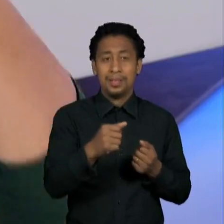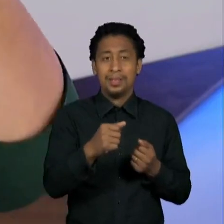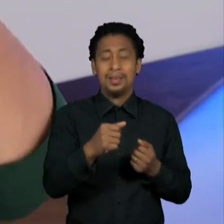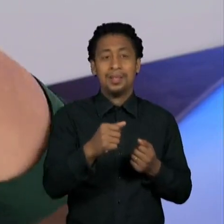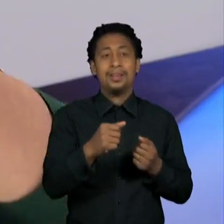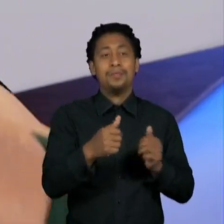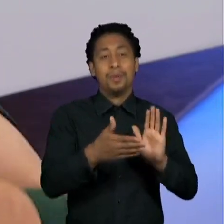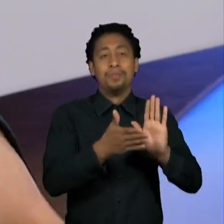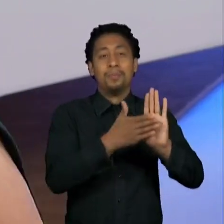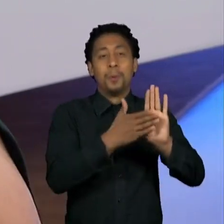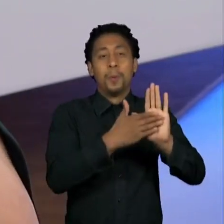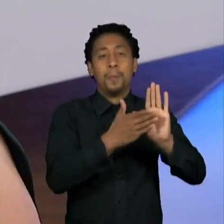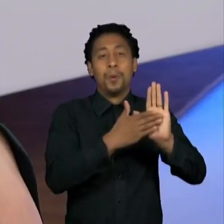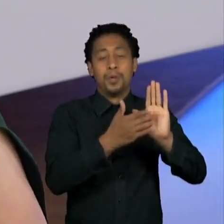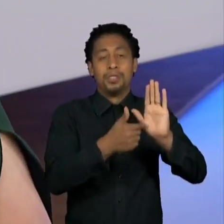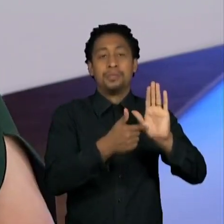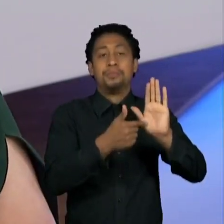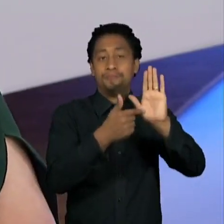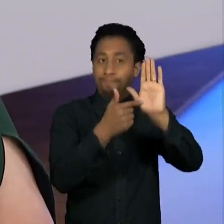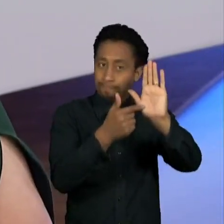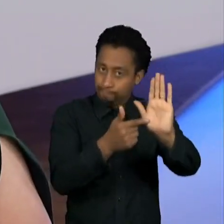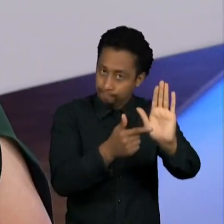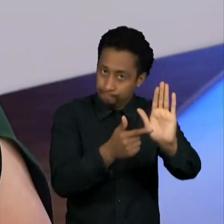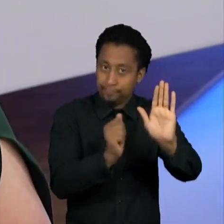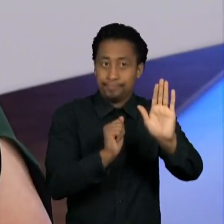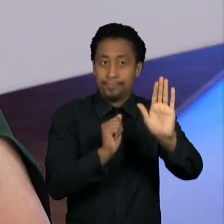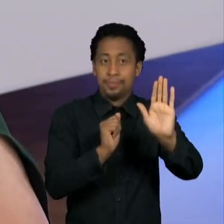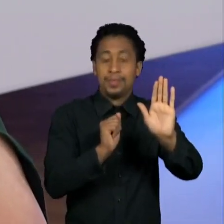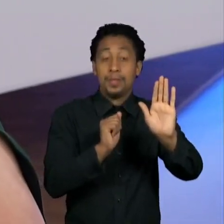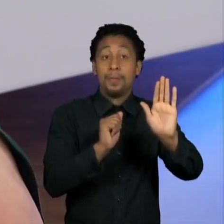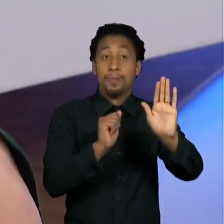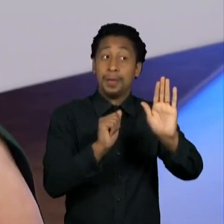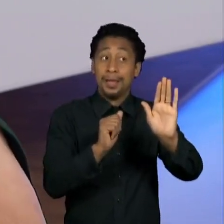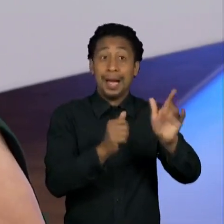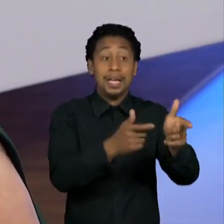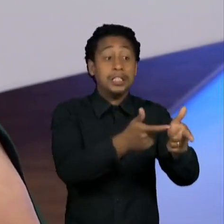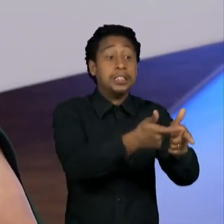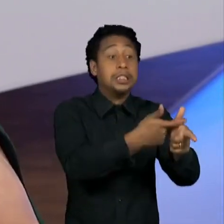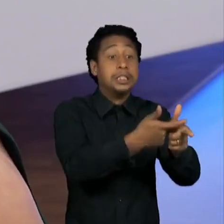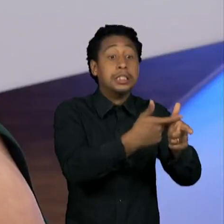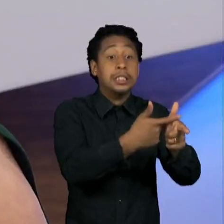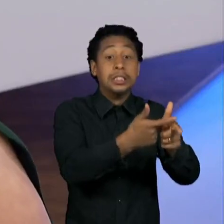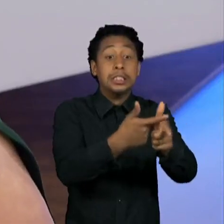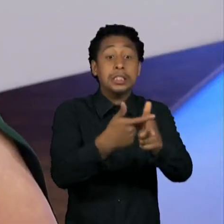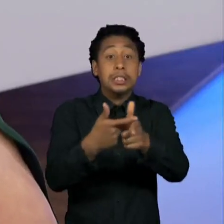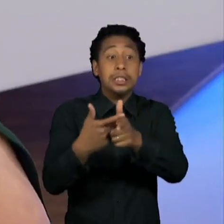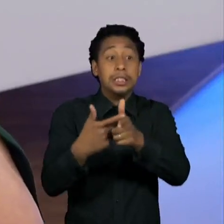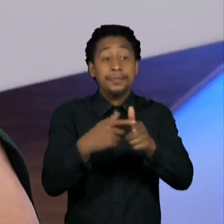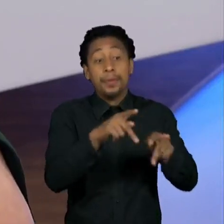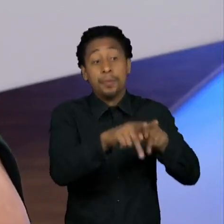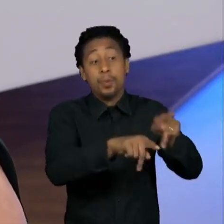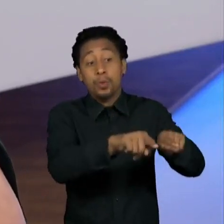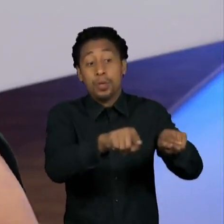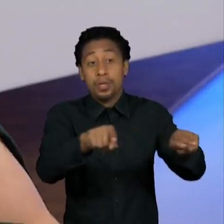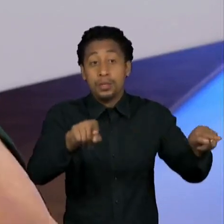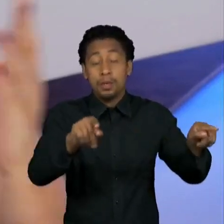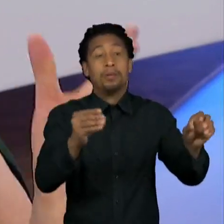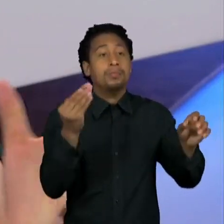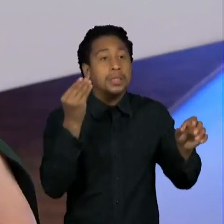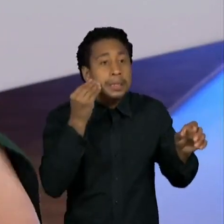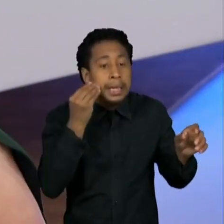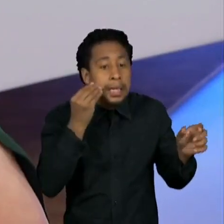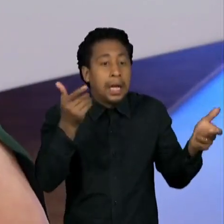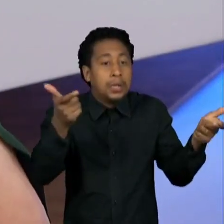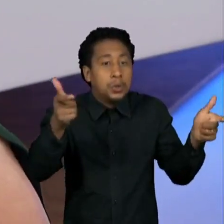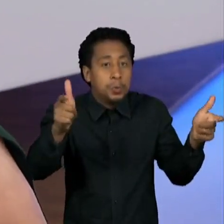para justamente diminuir a inadimplência, tem efeito sobre a